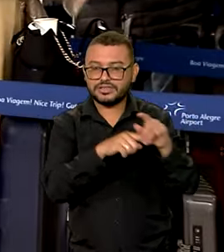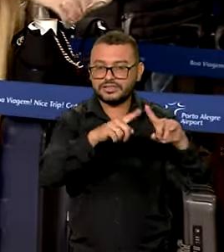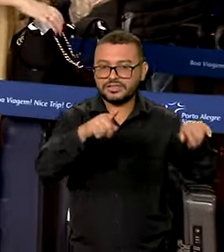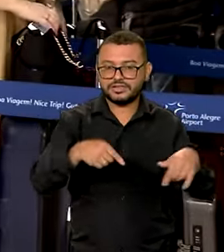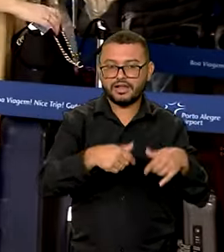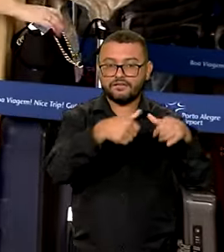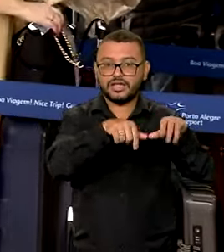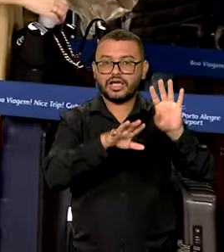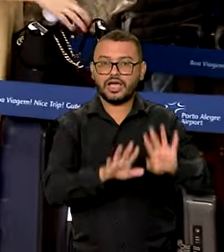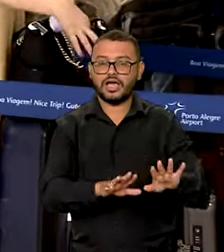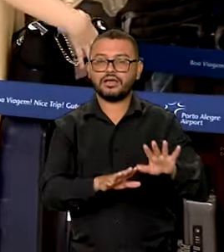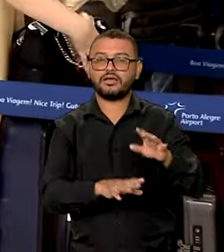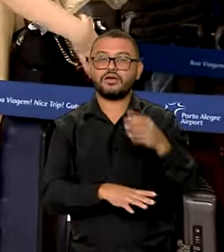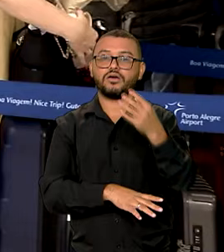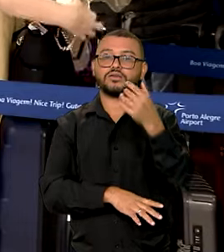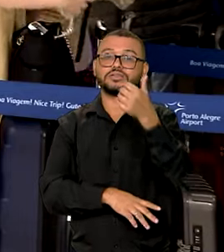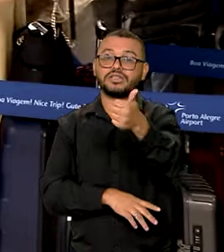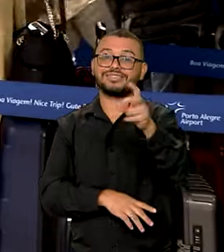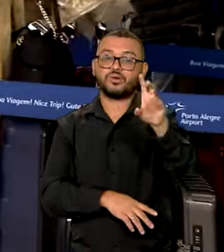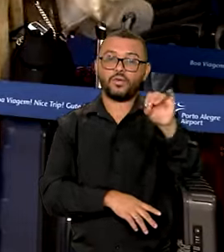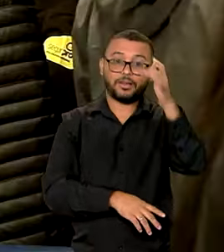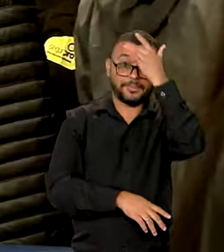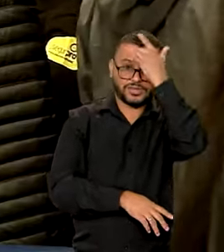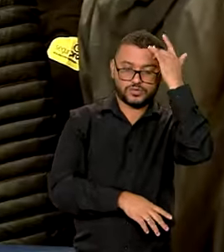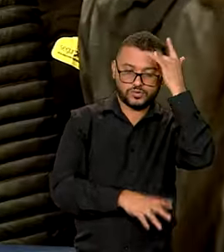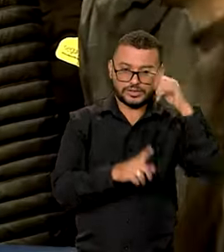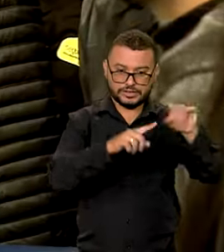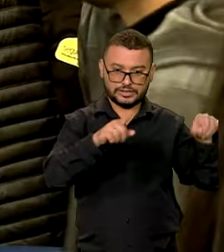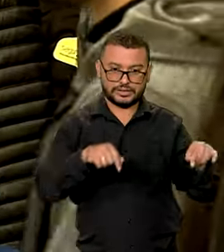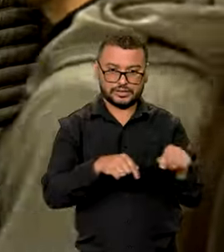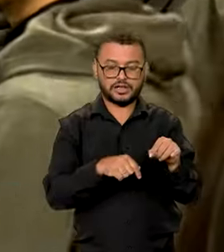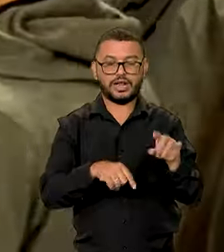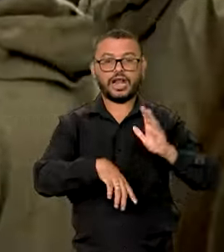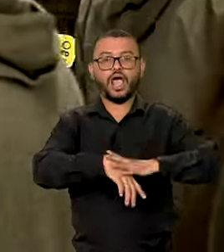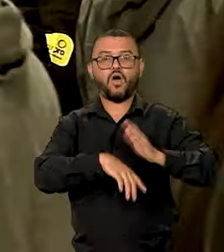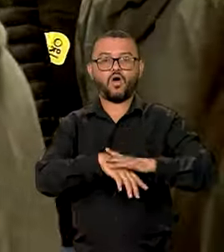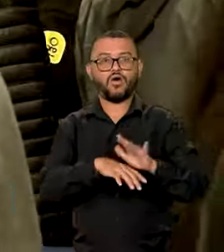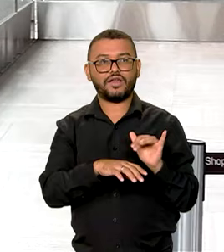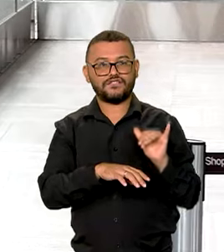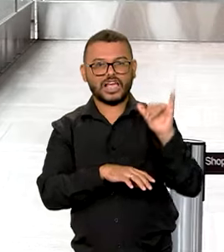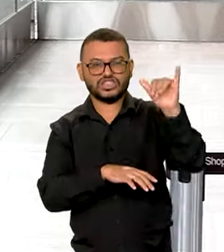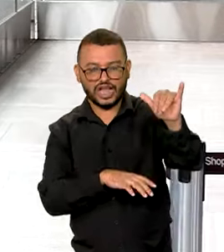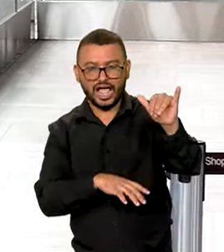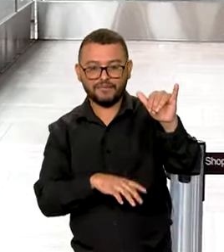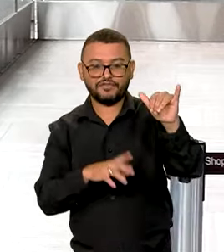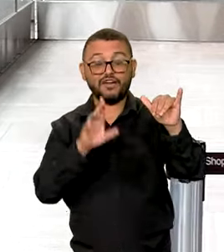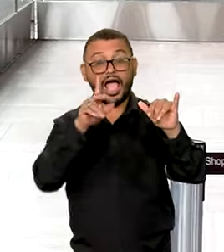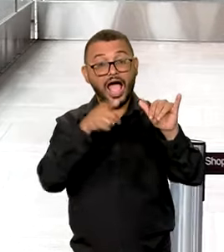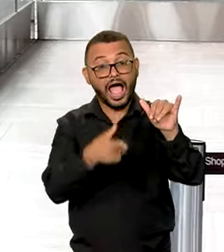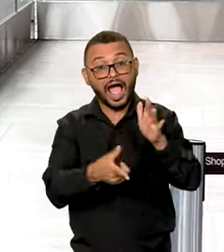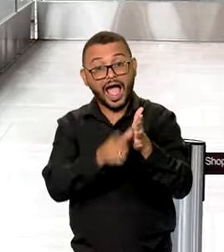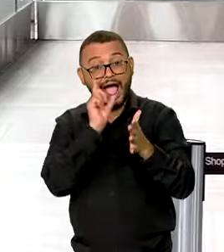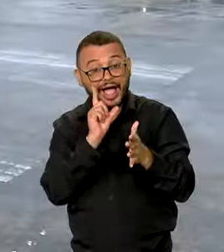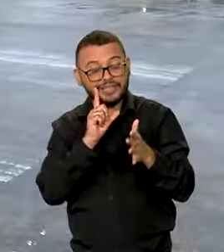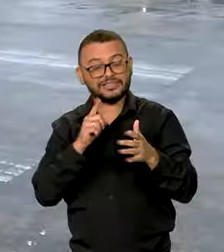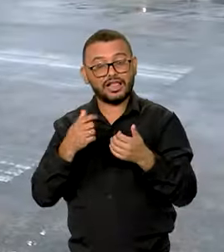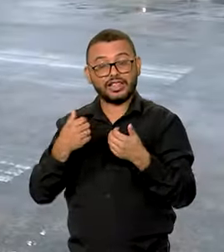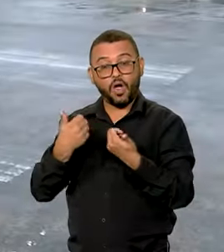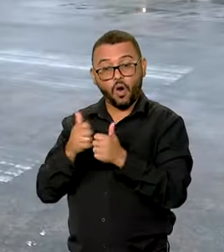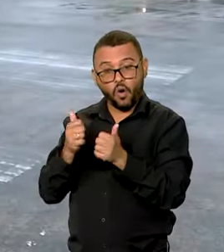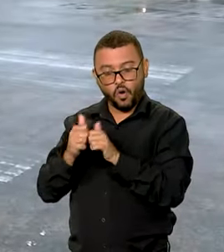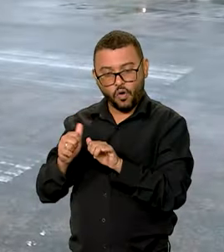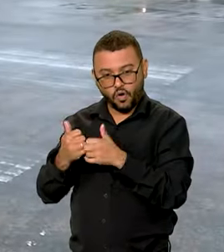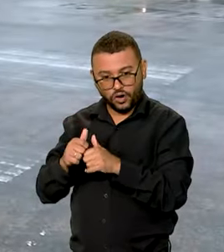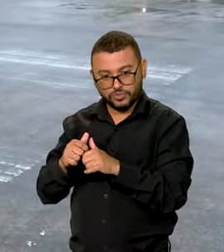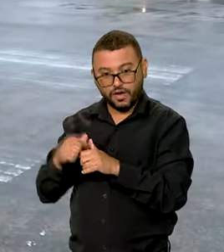com capacidade para 150 passageiros. No momento do embarque, os passageiros serão levados em um ônibus até a pista onde o